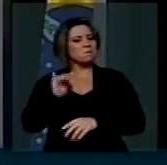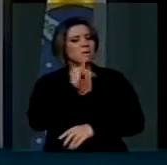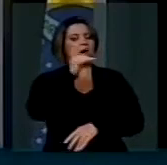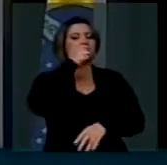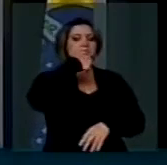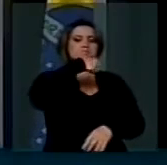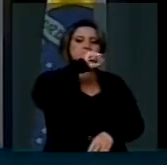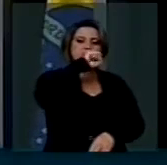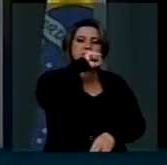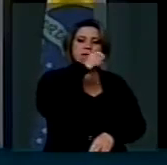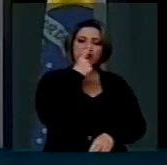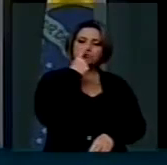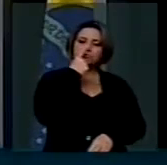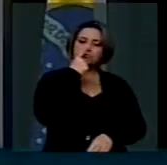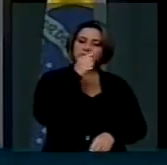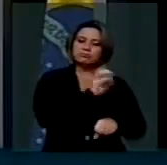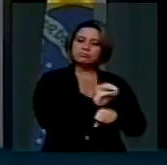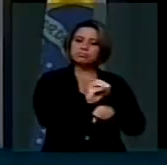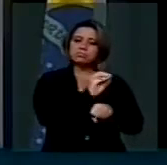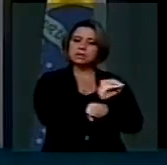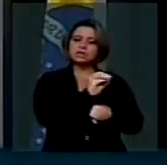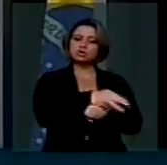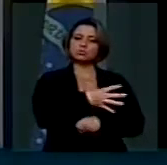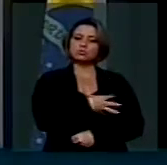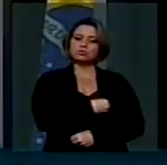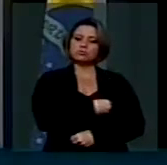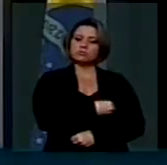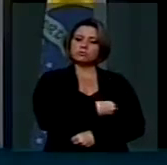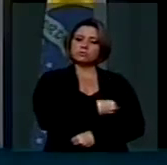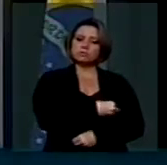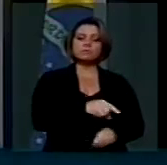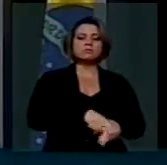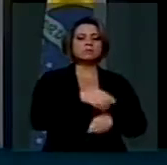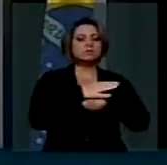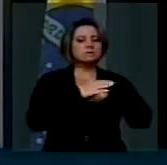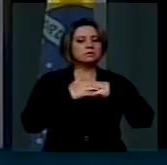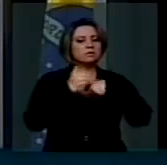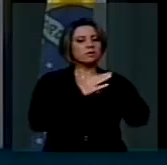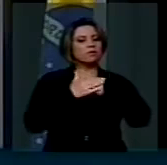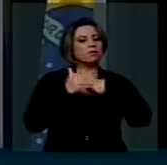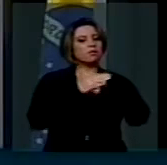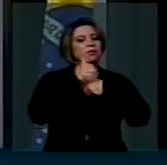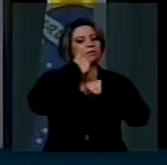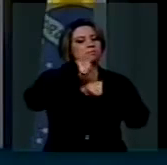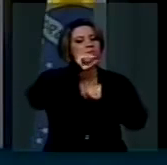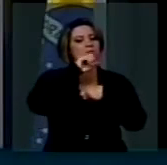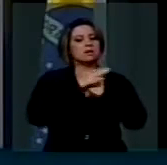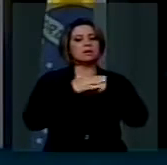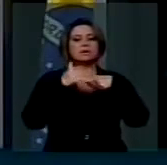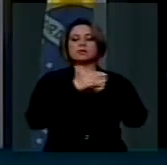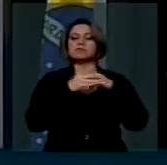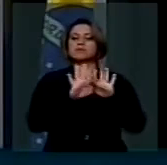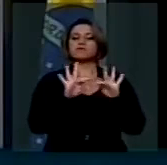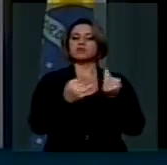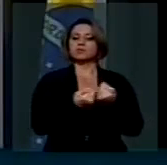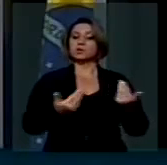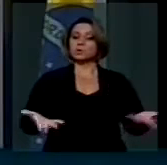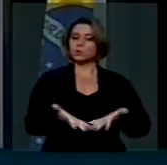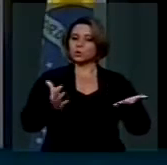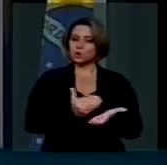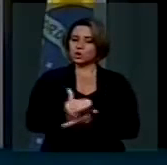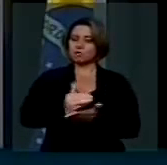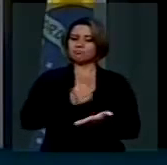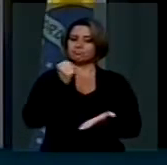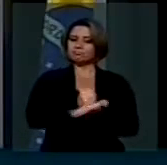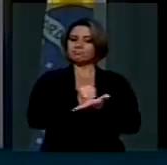materno é insubstituível, o próprio aleitamento e o carinho da mãe e de toda a família. Por isso, estaremos entrando ainda hoje com esse projeto